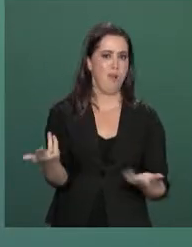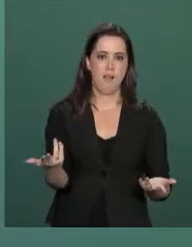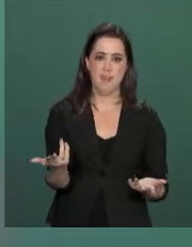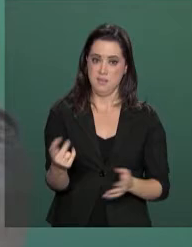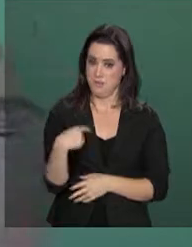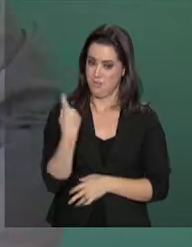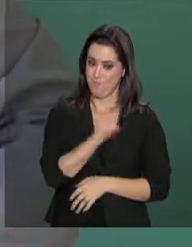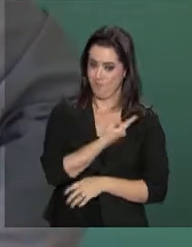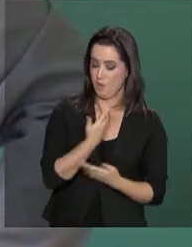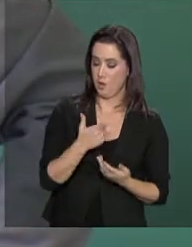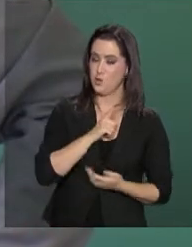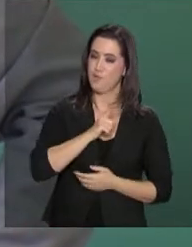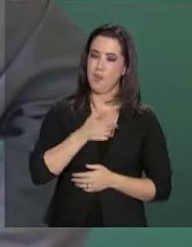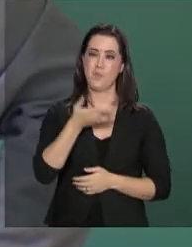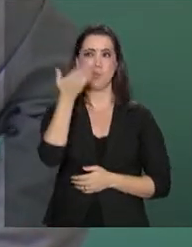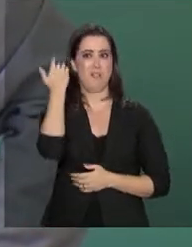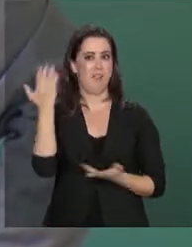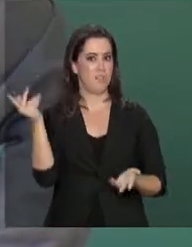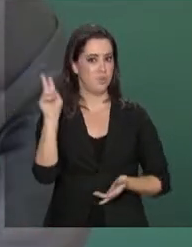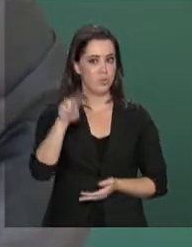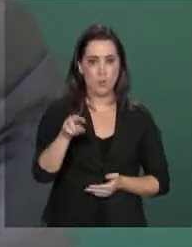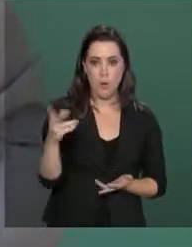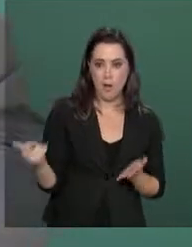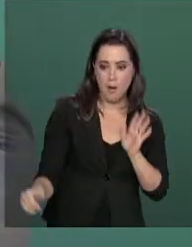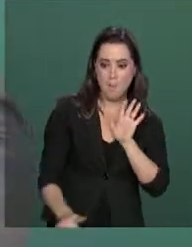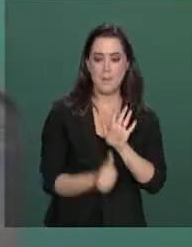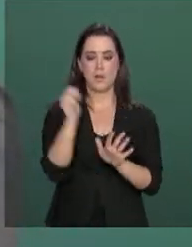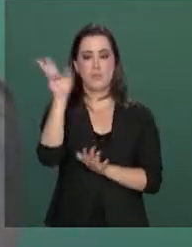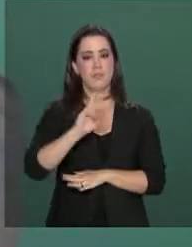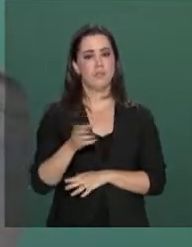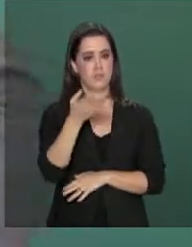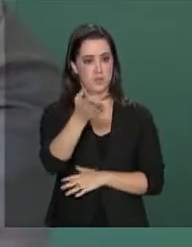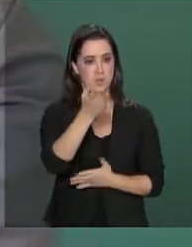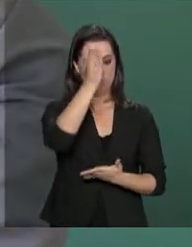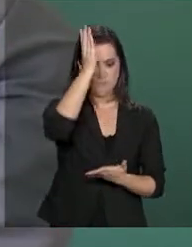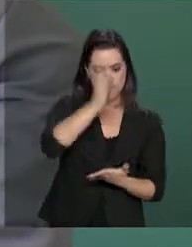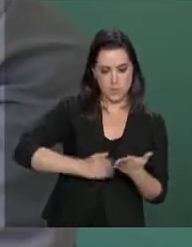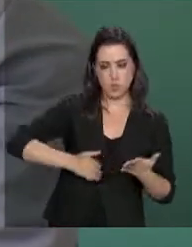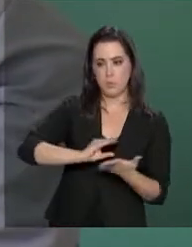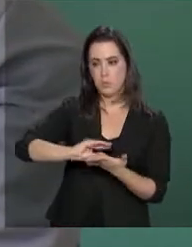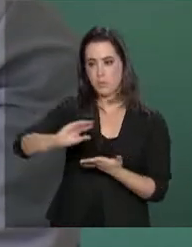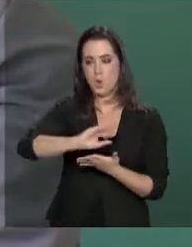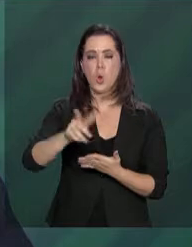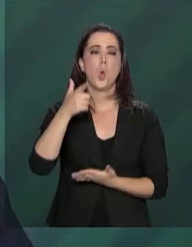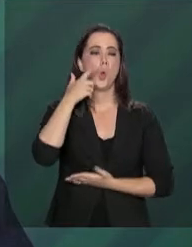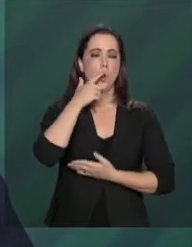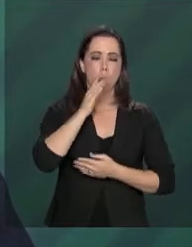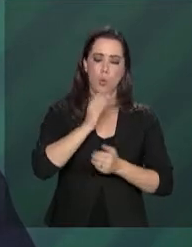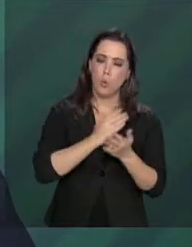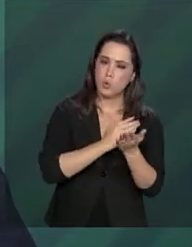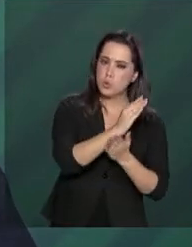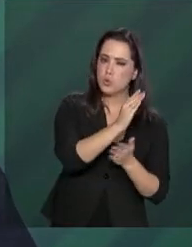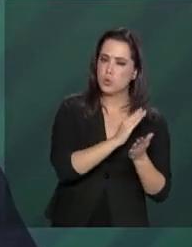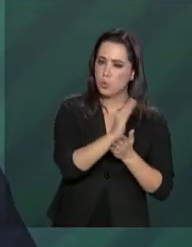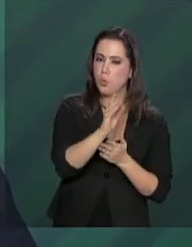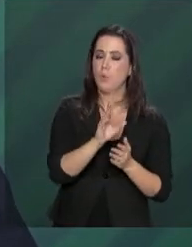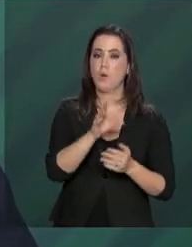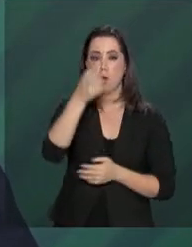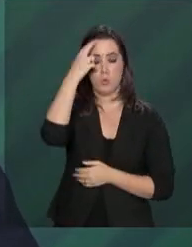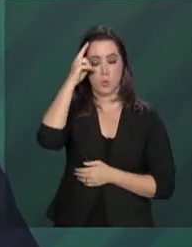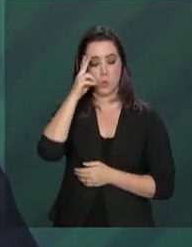central e nós dispusemos disso. O senhor fez uma redistribuição que, preservando as conquistas da cultura do saleitão,